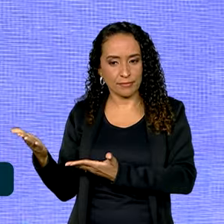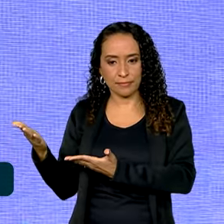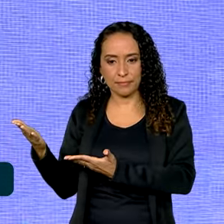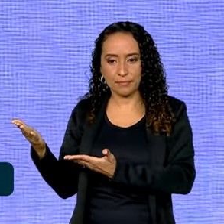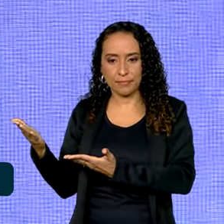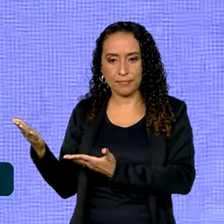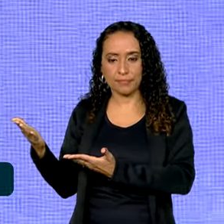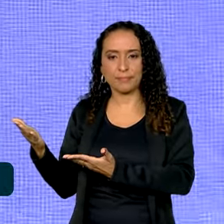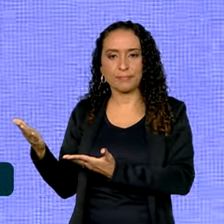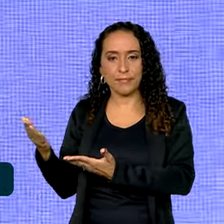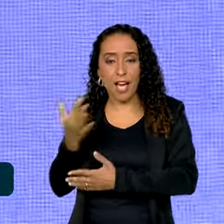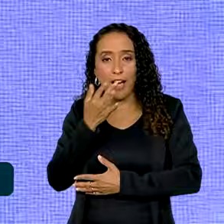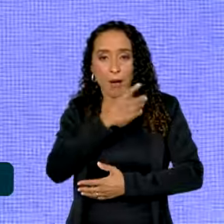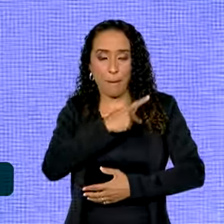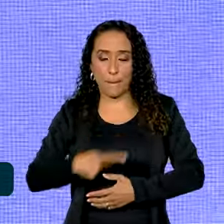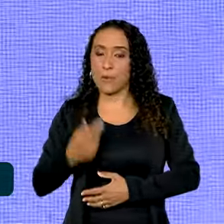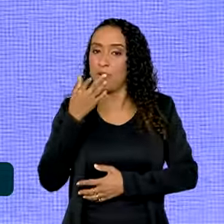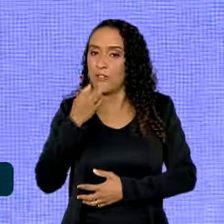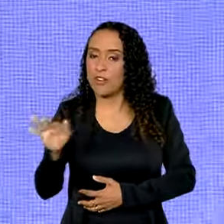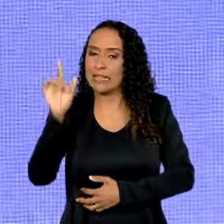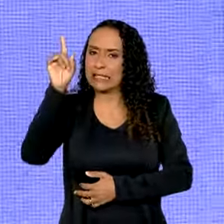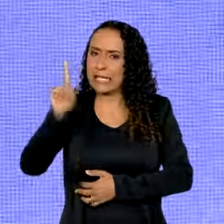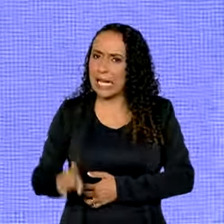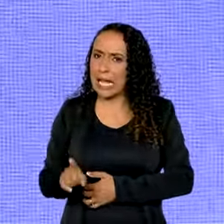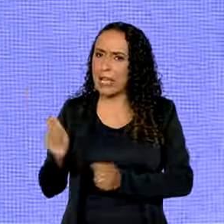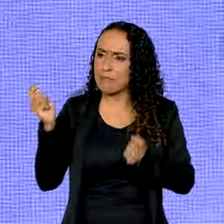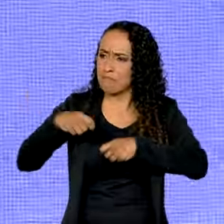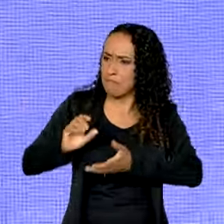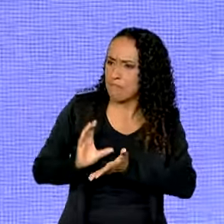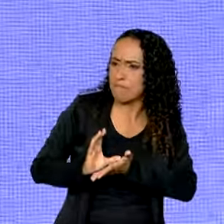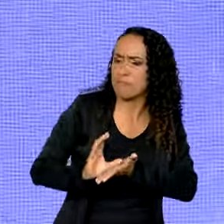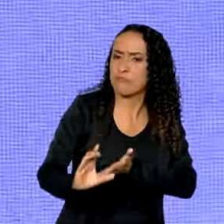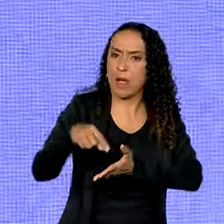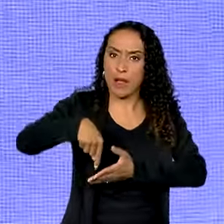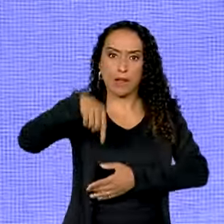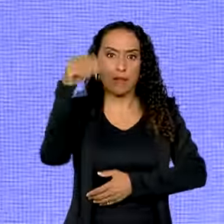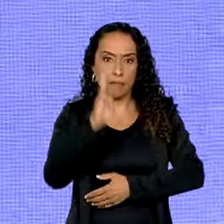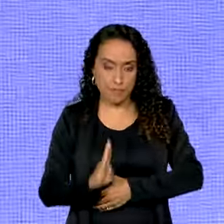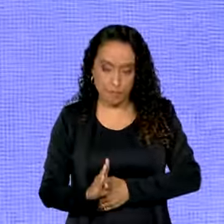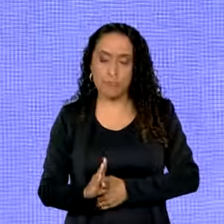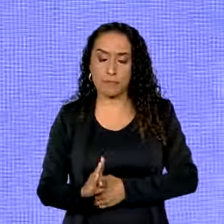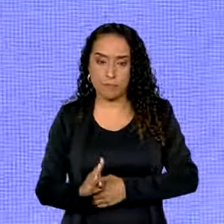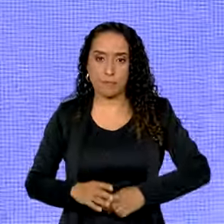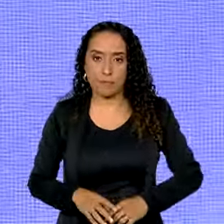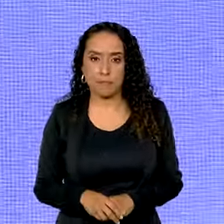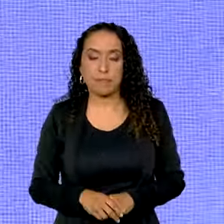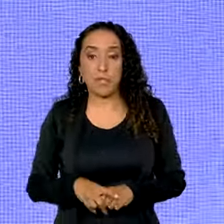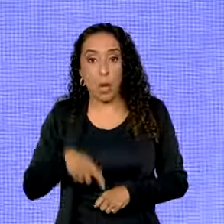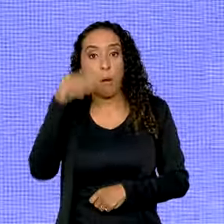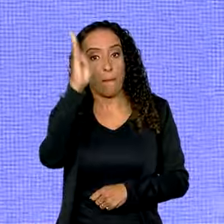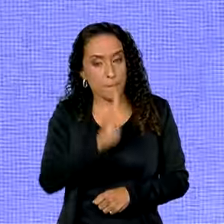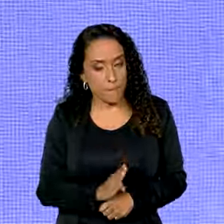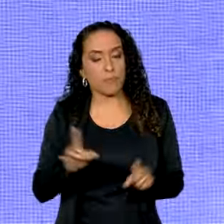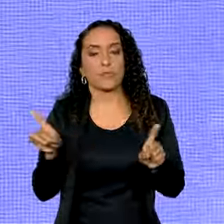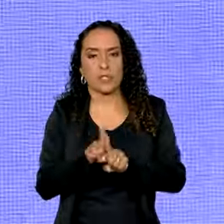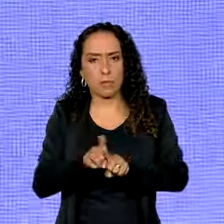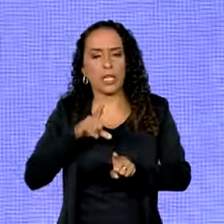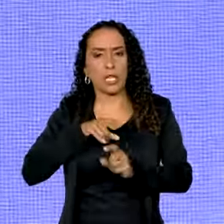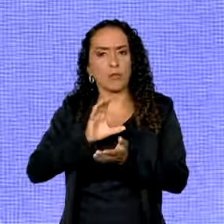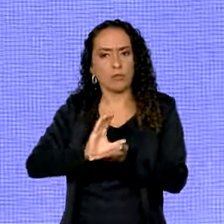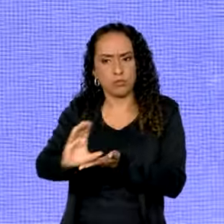A França é um dos grandes investidores no Brasil. O Brasil também tem